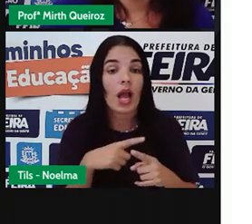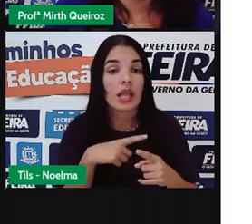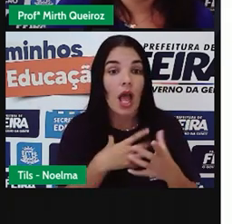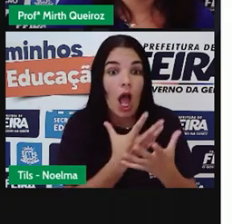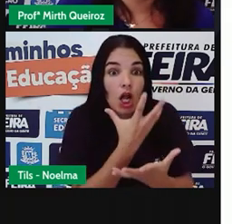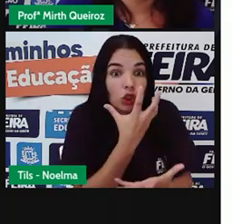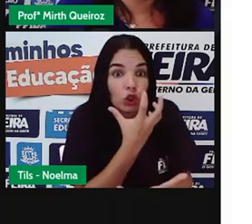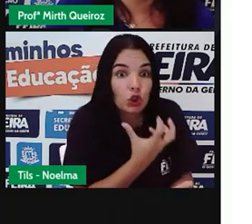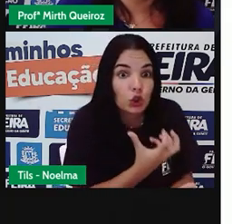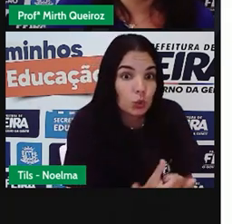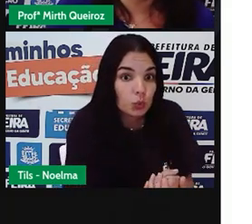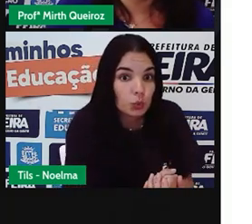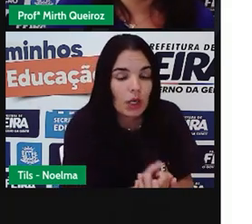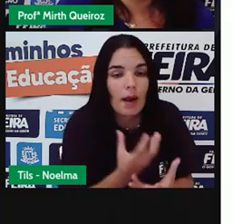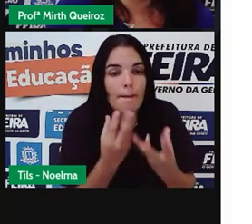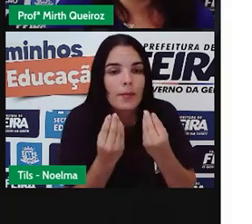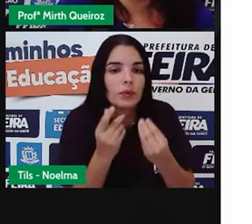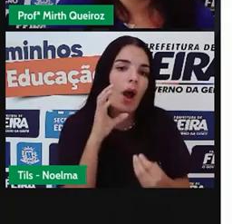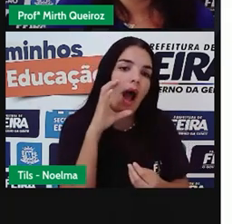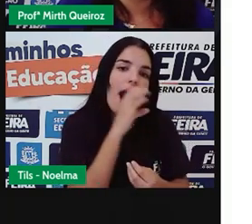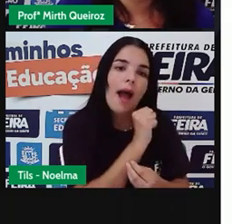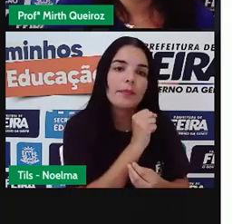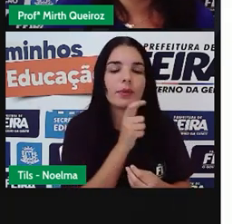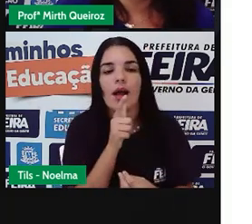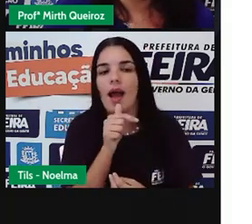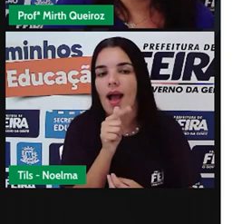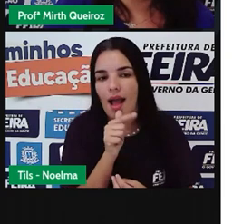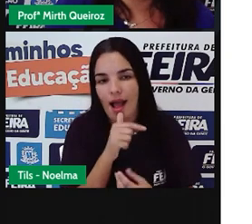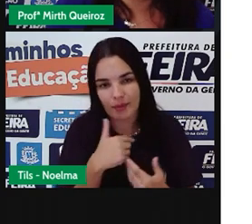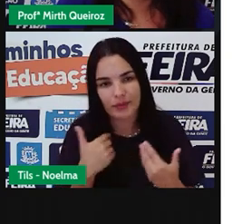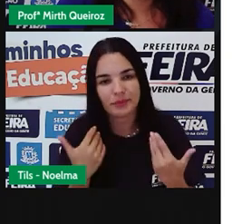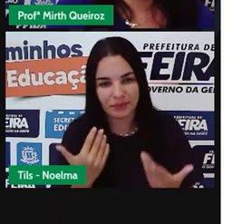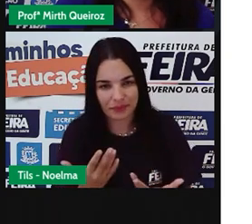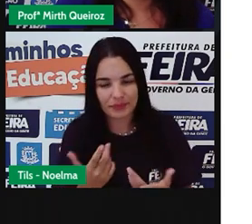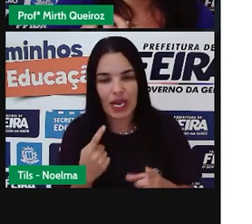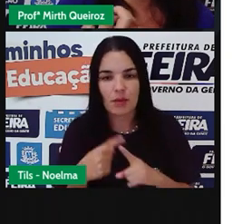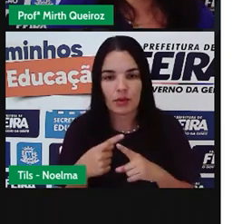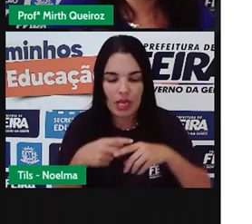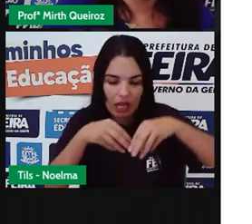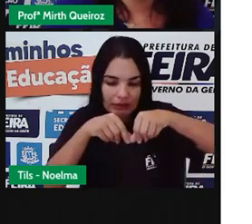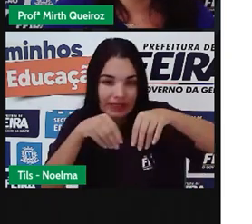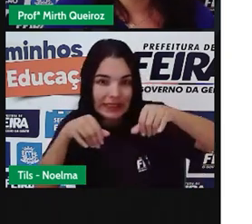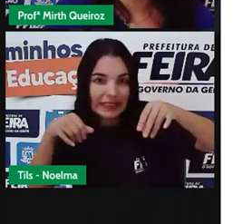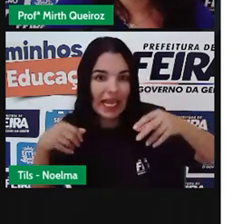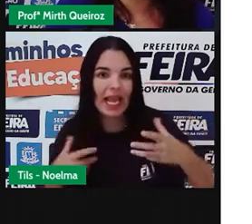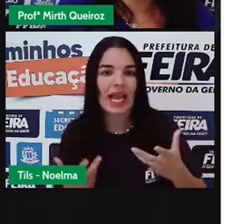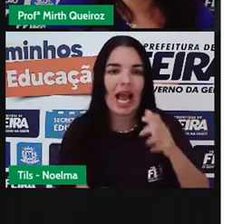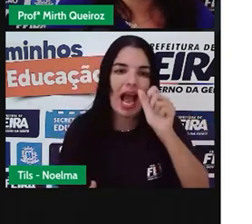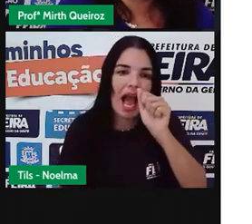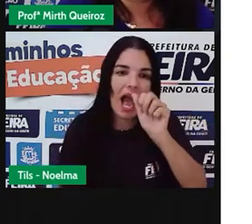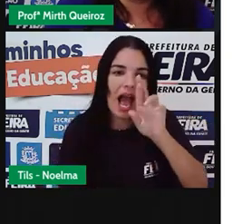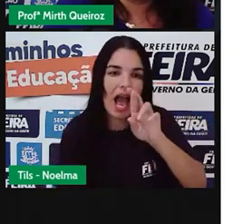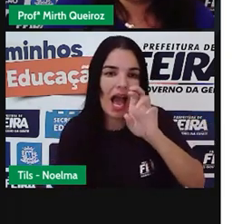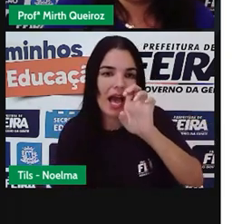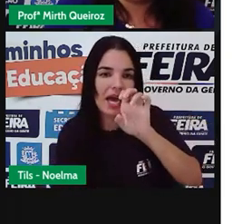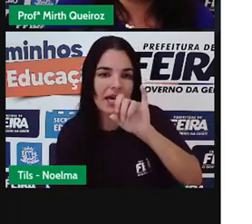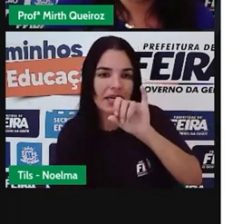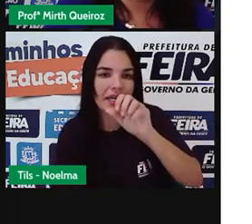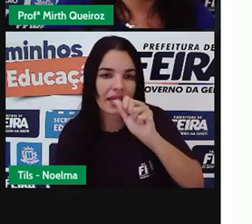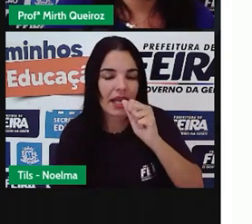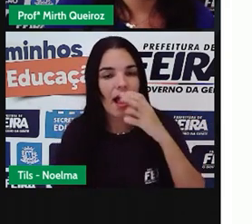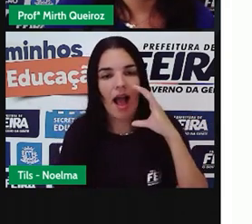partir dessa experiência que vocês fizeram aí, vocês vão observar que o solo arenoso, a água vai ser absorvida com mais facilidade.